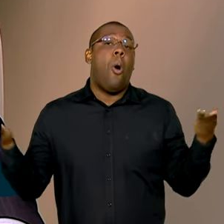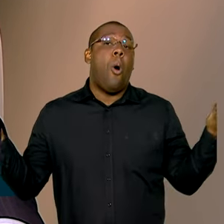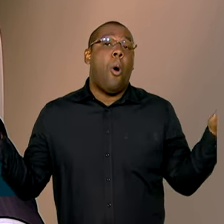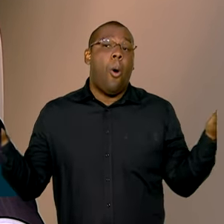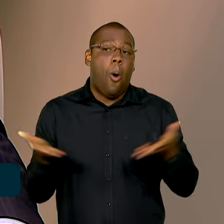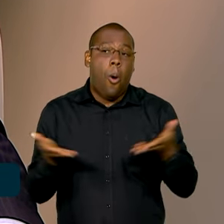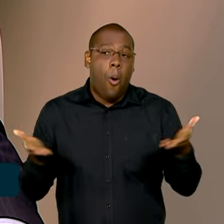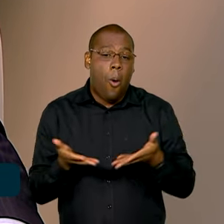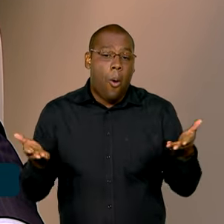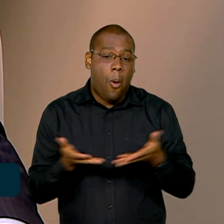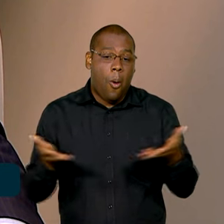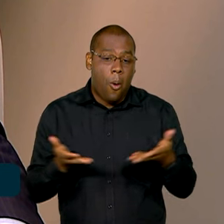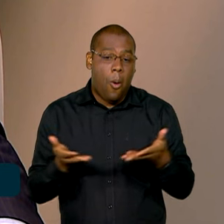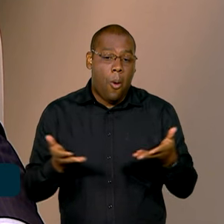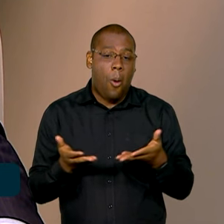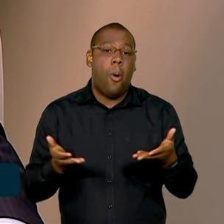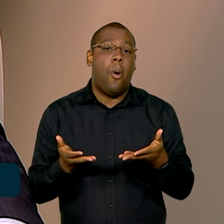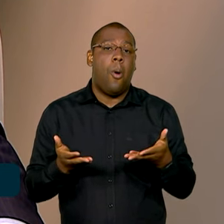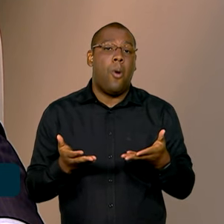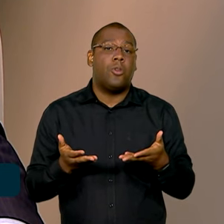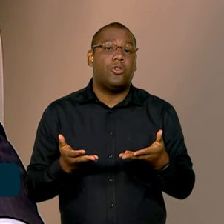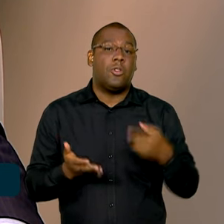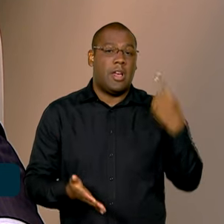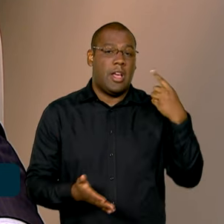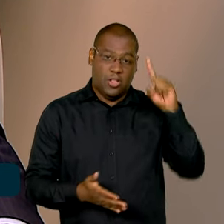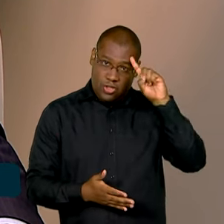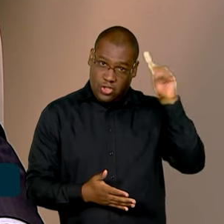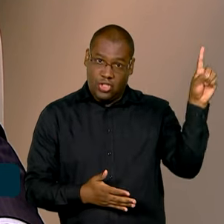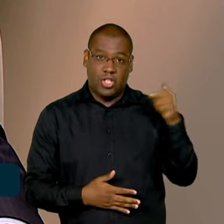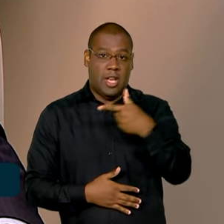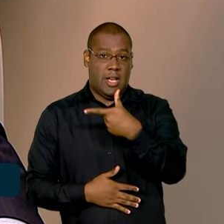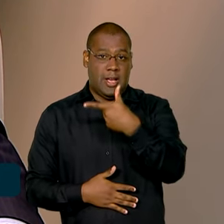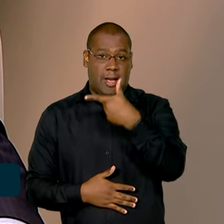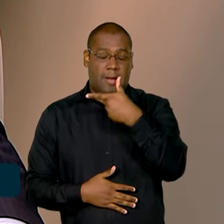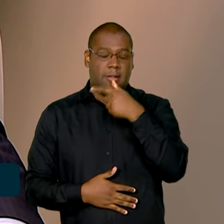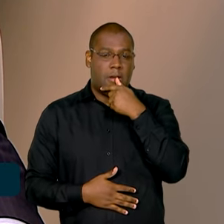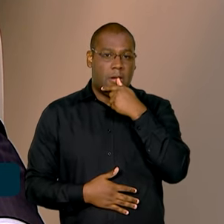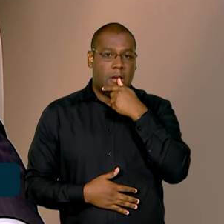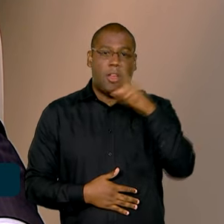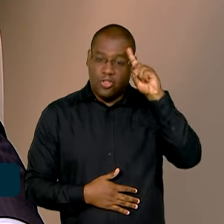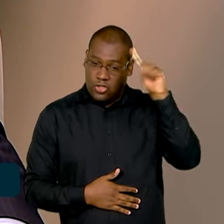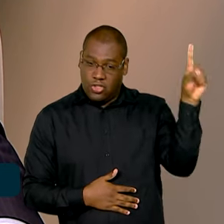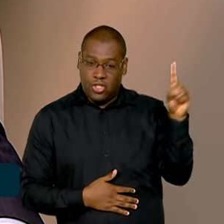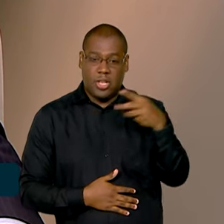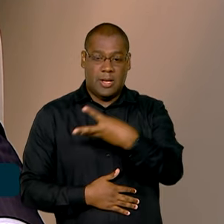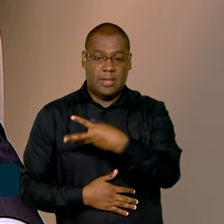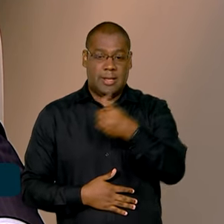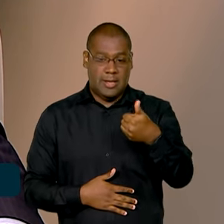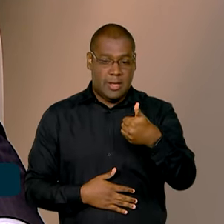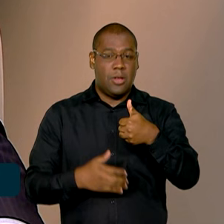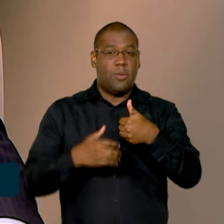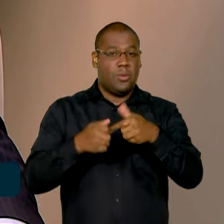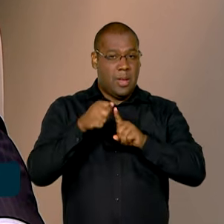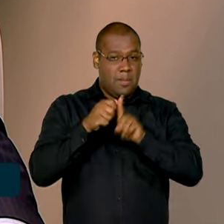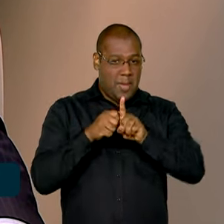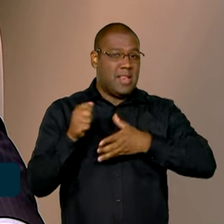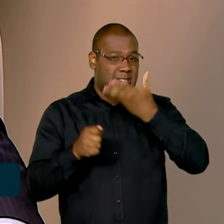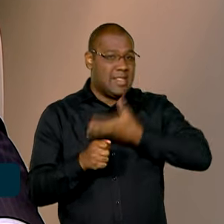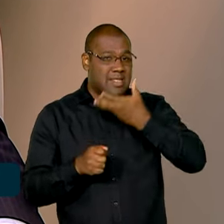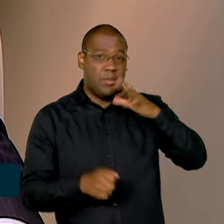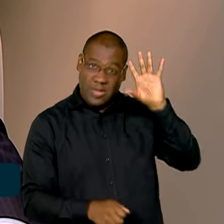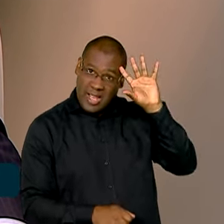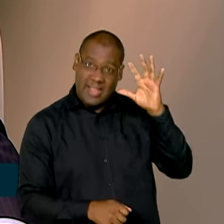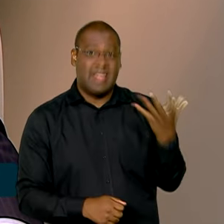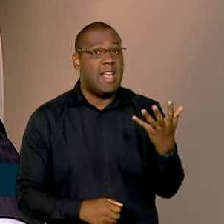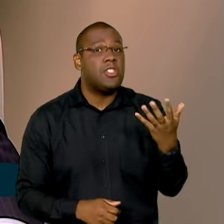médio de concessão, nós fechamos 31 de dezembro. Ainda é preliminar, ele pode ficar menor, mas tem pelo menos 49 dias. Ainda